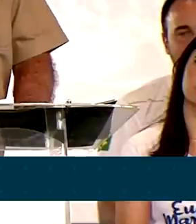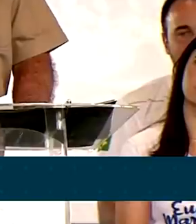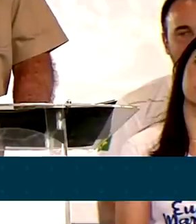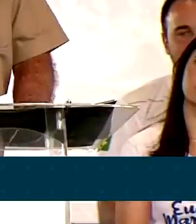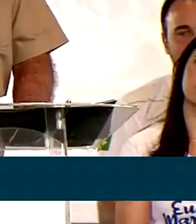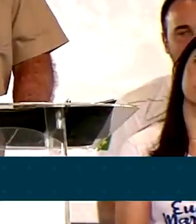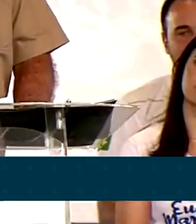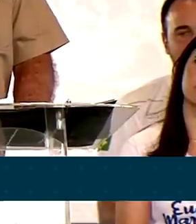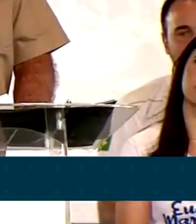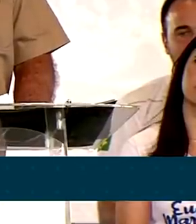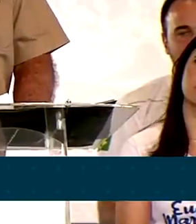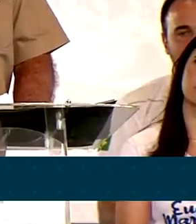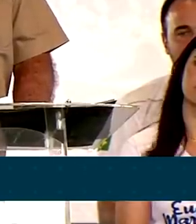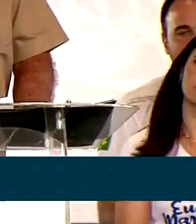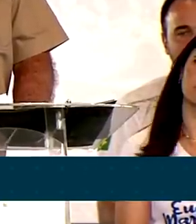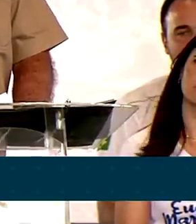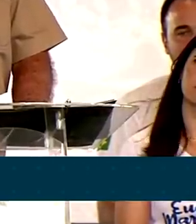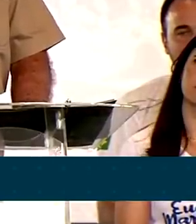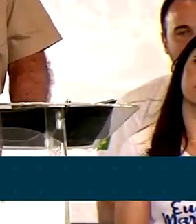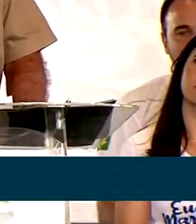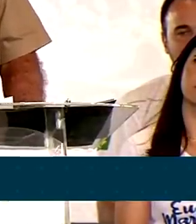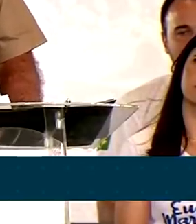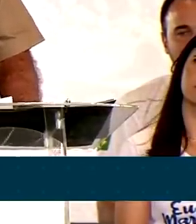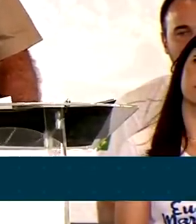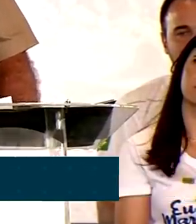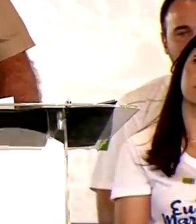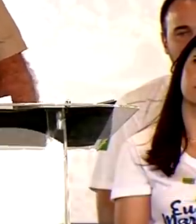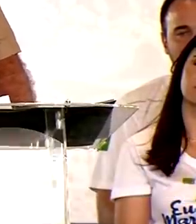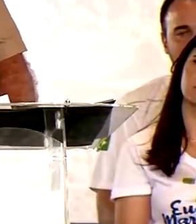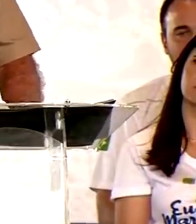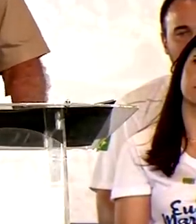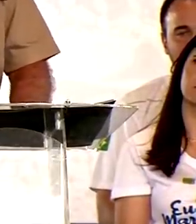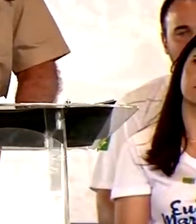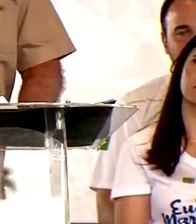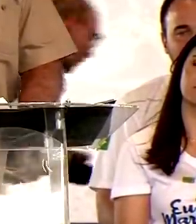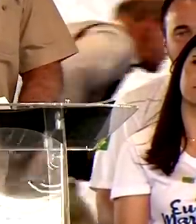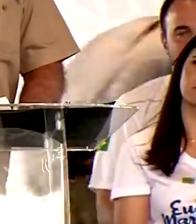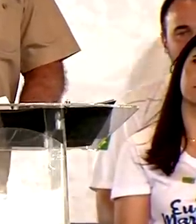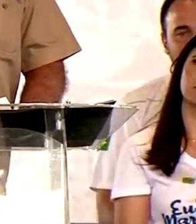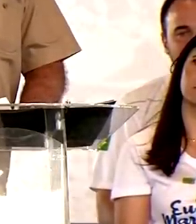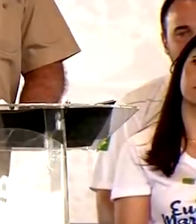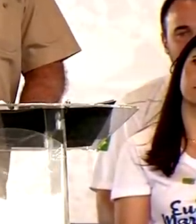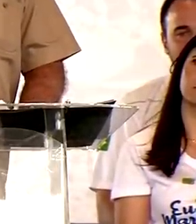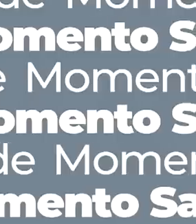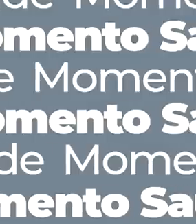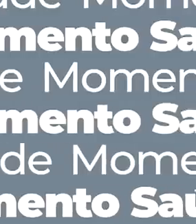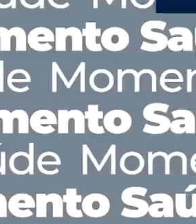bem como nos portos prontos para exportar para fora do nosso Brasil.